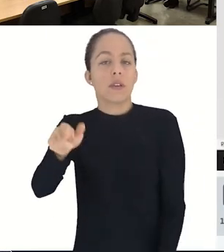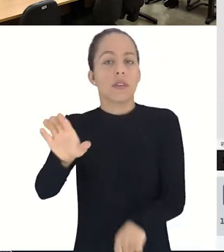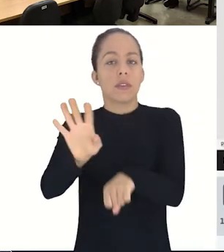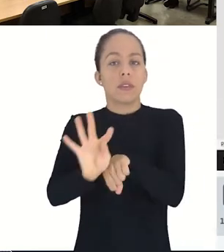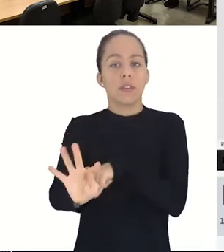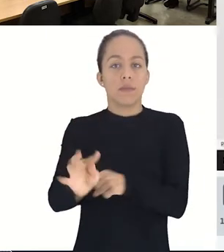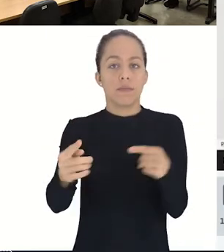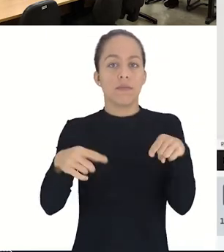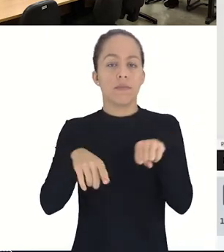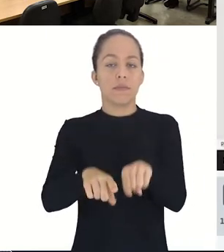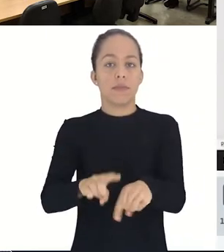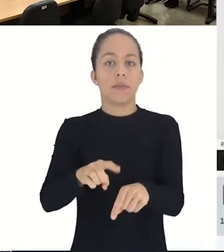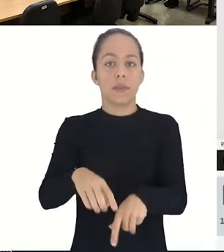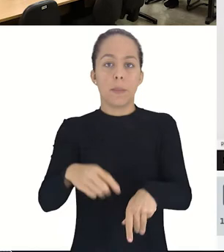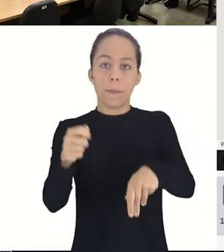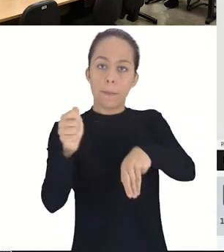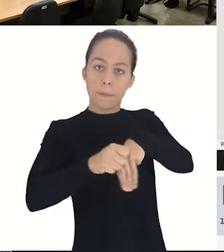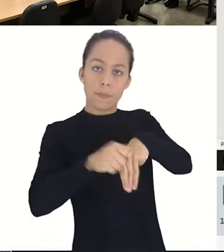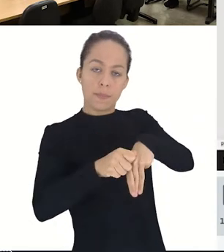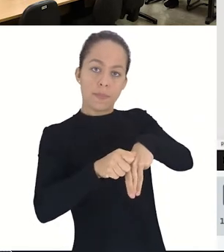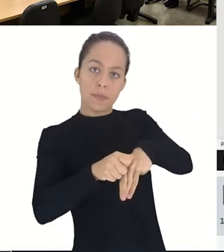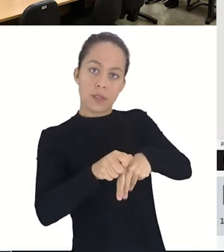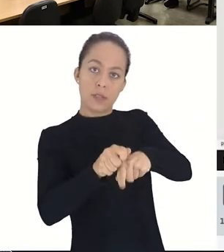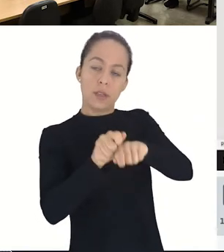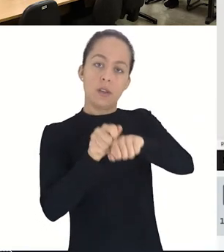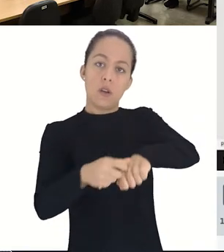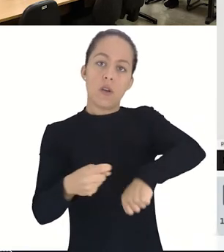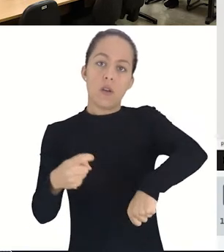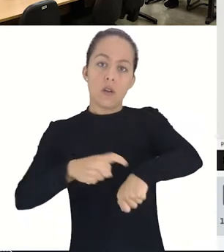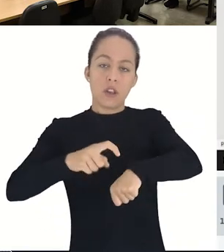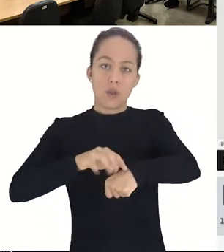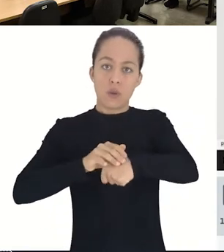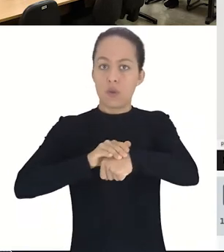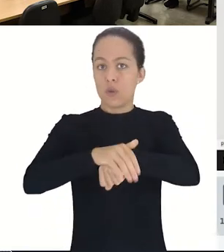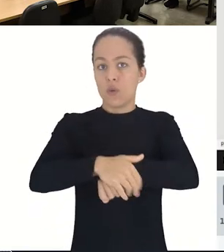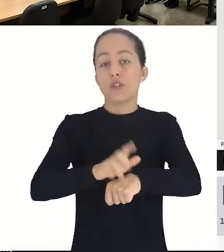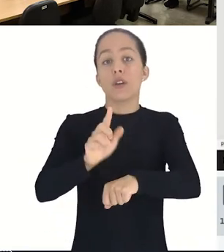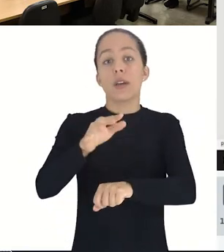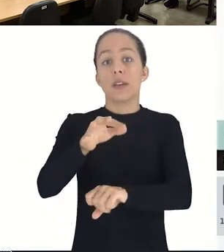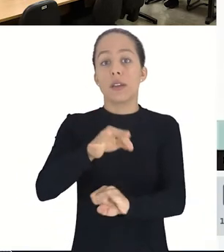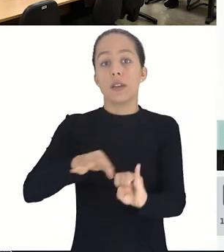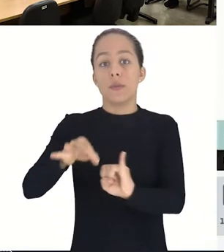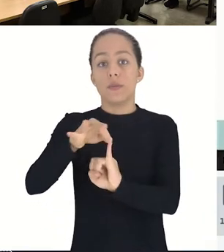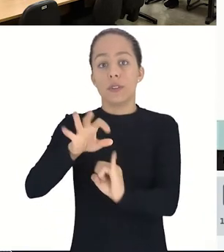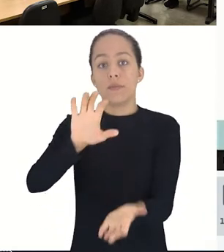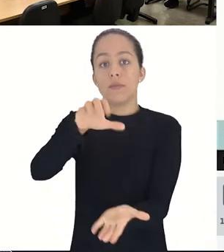Técnico Concomitante em Mineração Noturno do Campus Cachoeiro de Itapemirim.